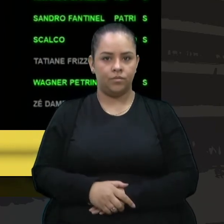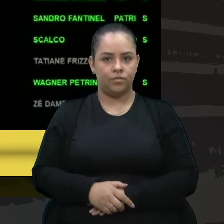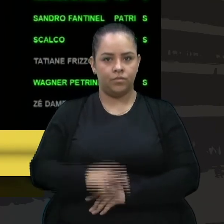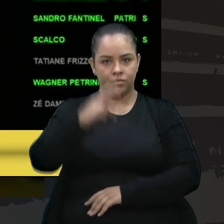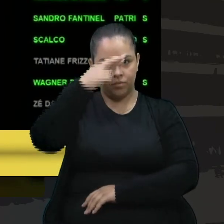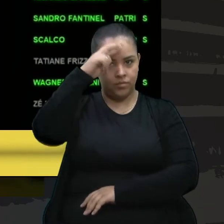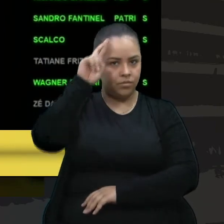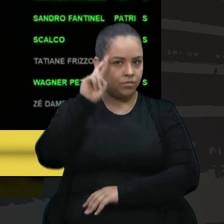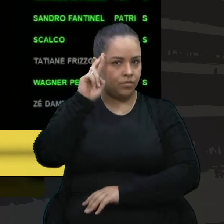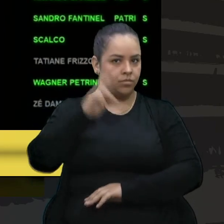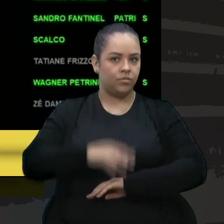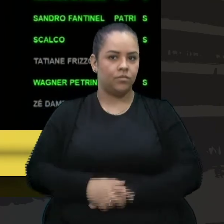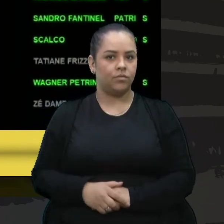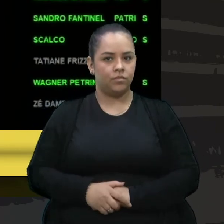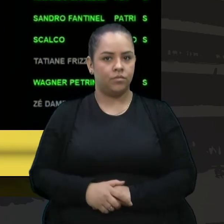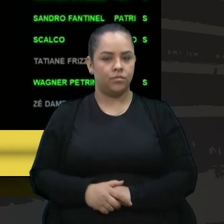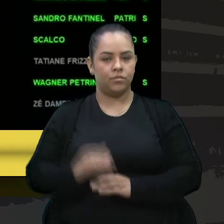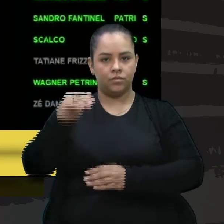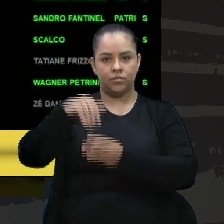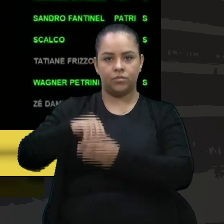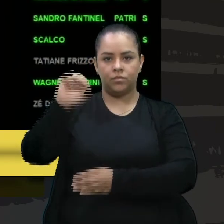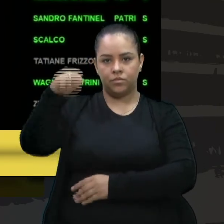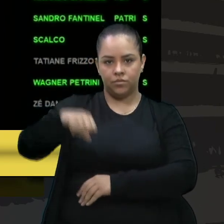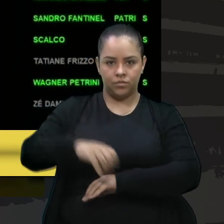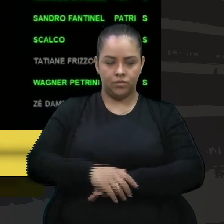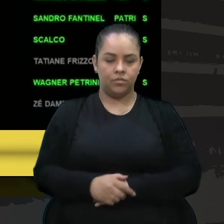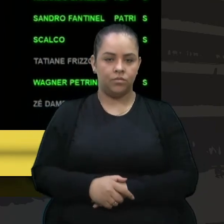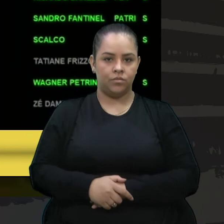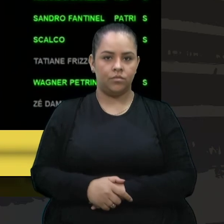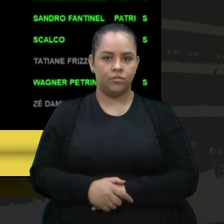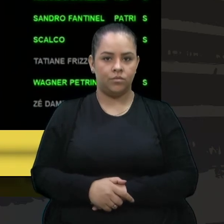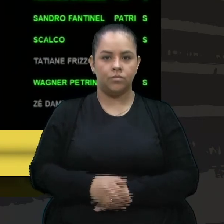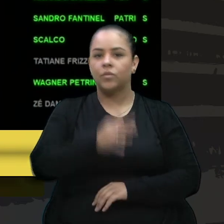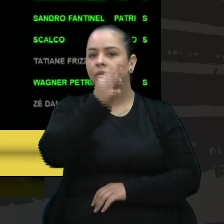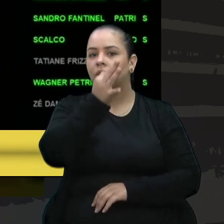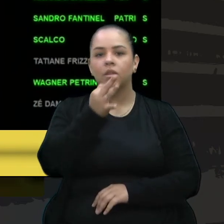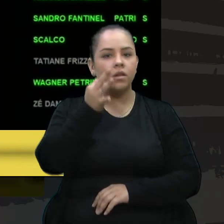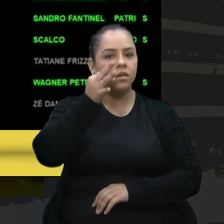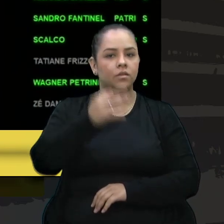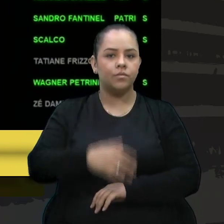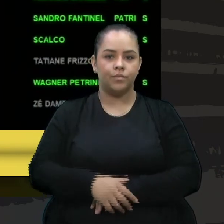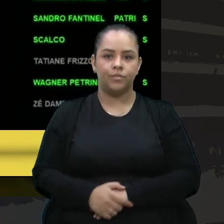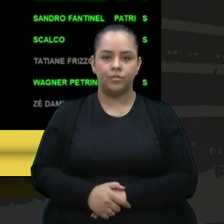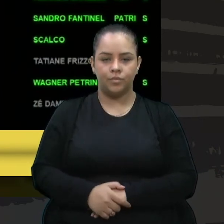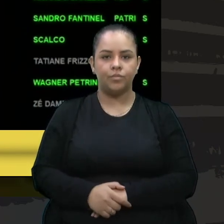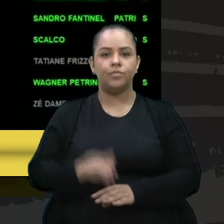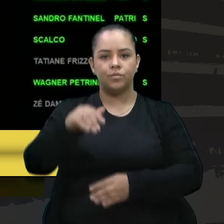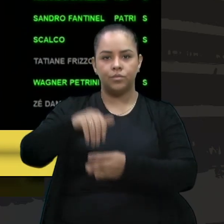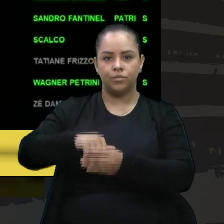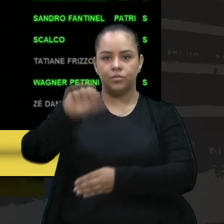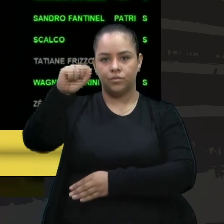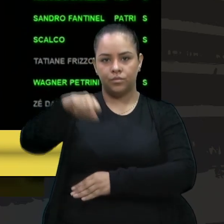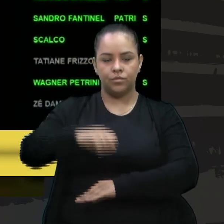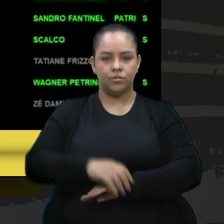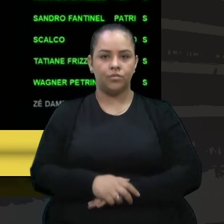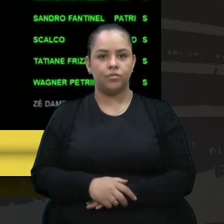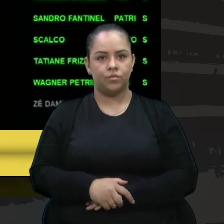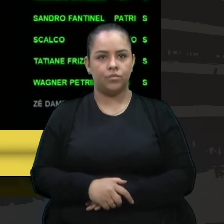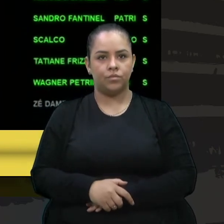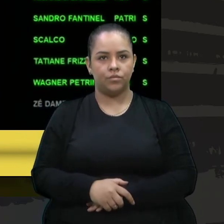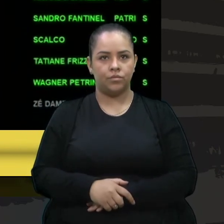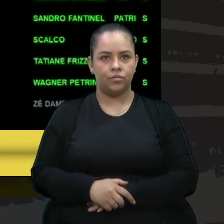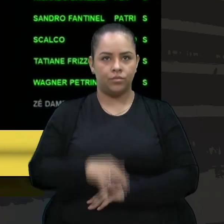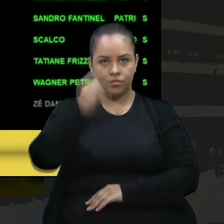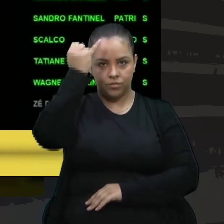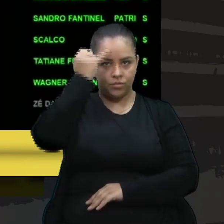Bueno. Voto sim, Vota sim, Tatiana Frizzo. Voto sim, senhor presidente. Vota sim, Zé D